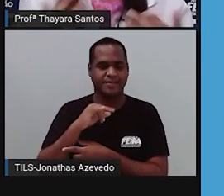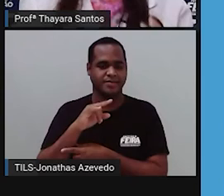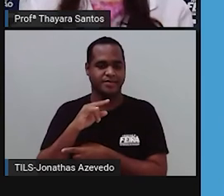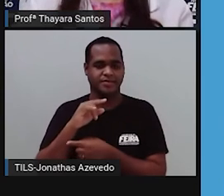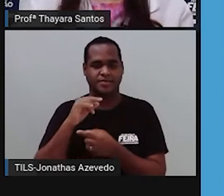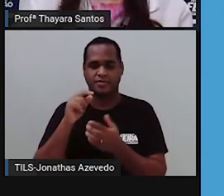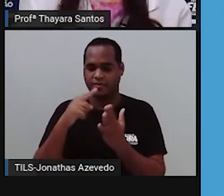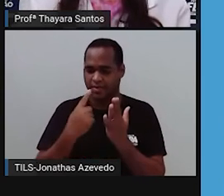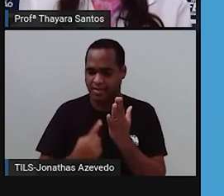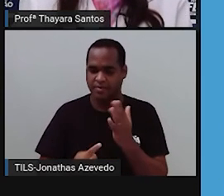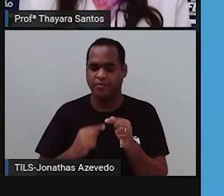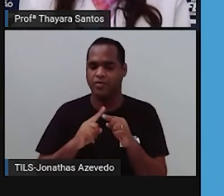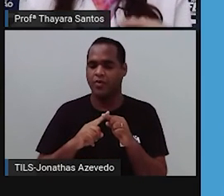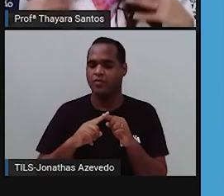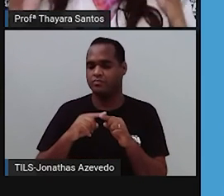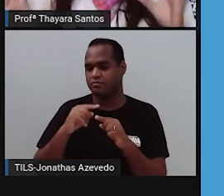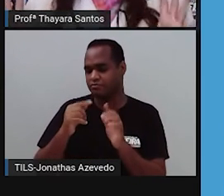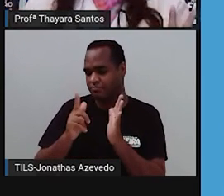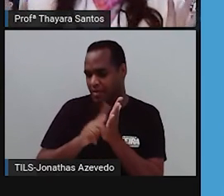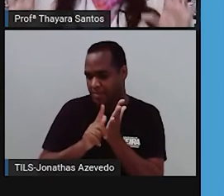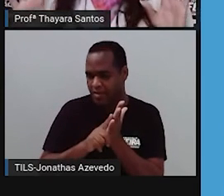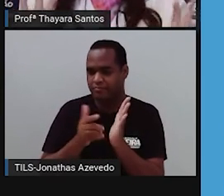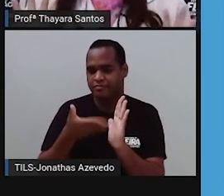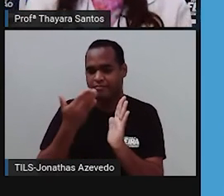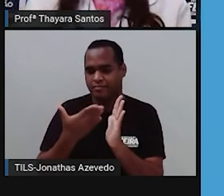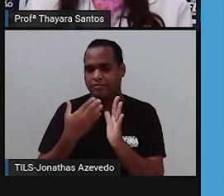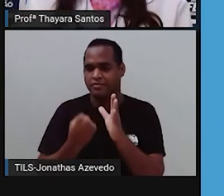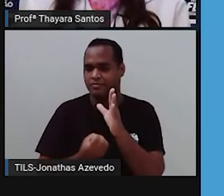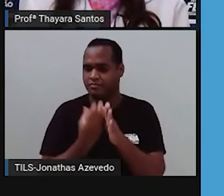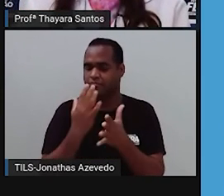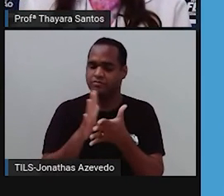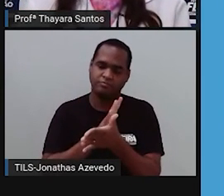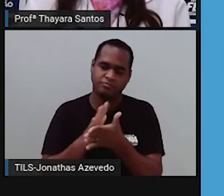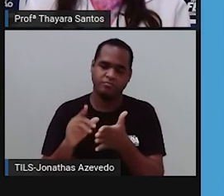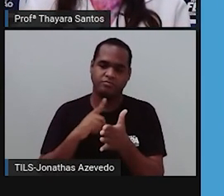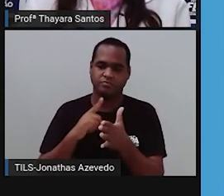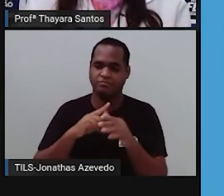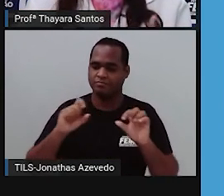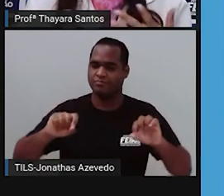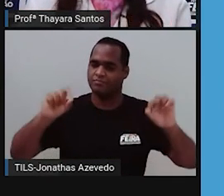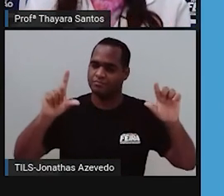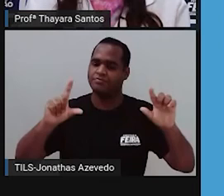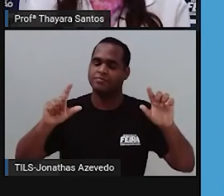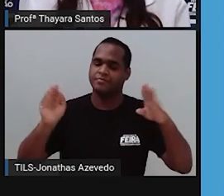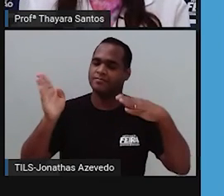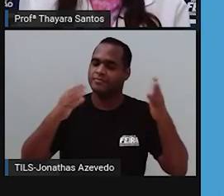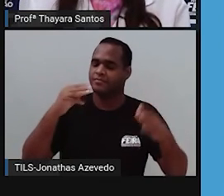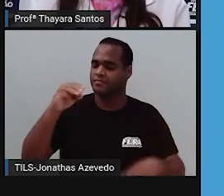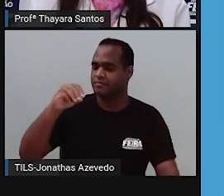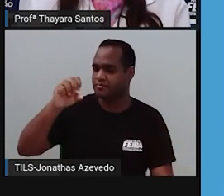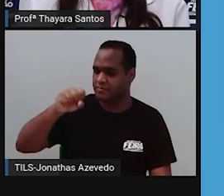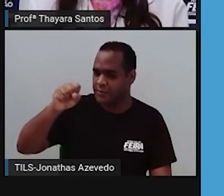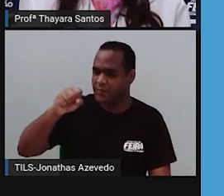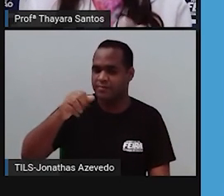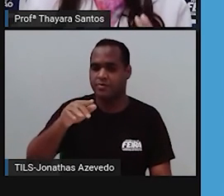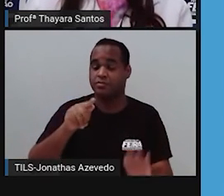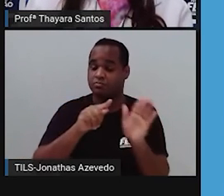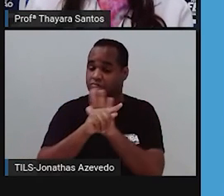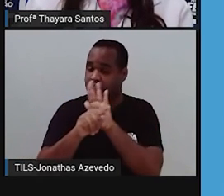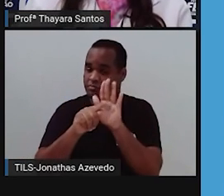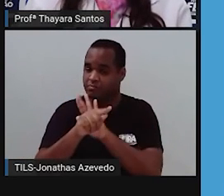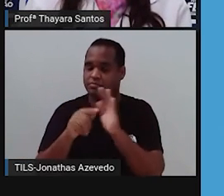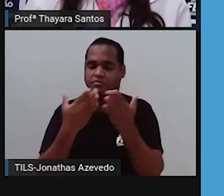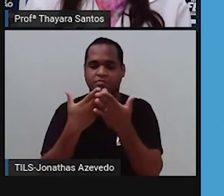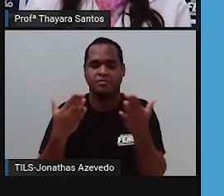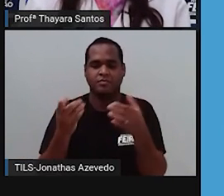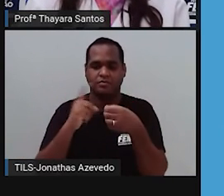caderno ou então uma folha. Vai aparecer aqui algumas perguntinhas nos slides. Vocês vão ter 30 segundos para responder. Depois